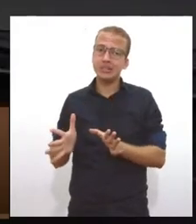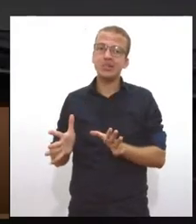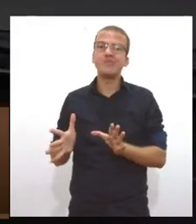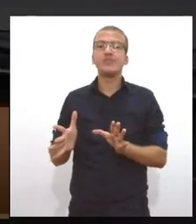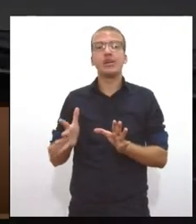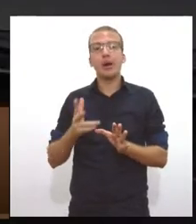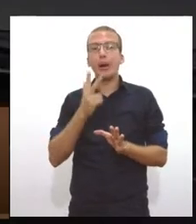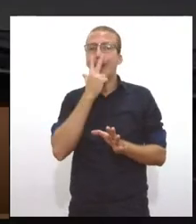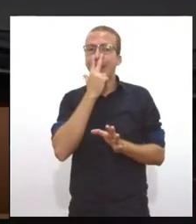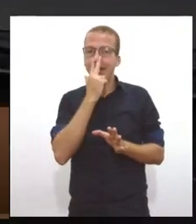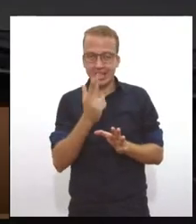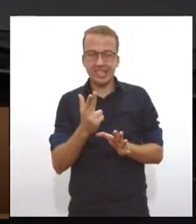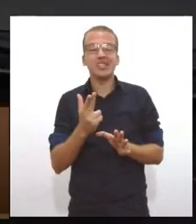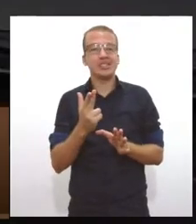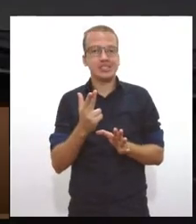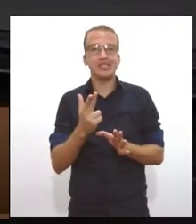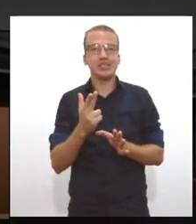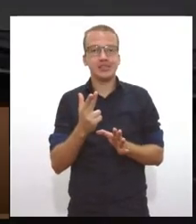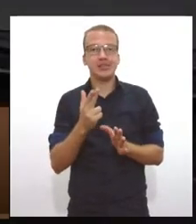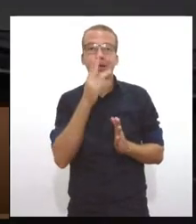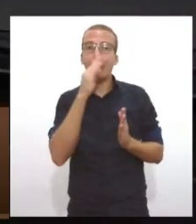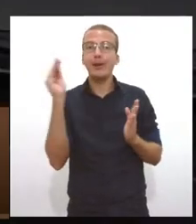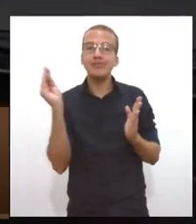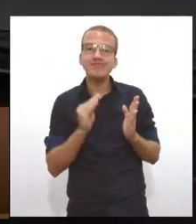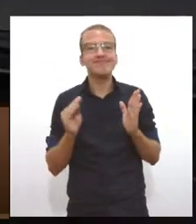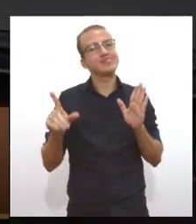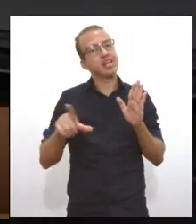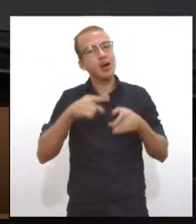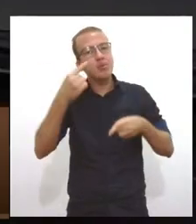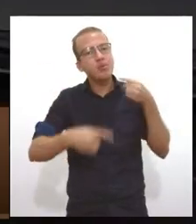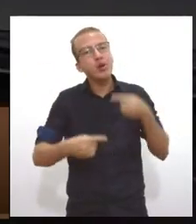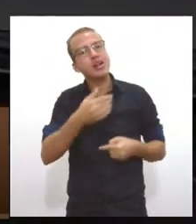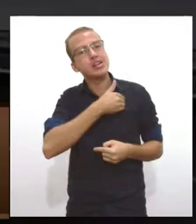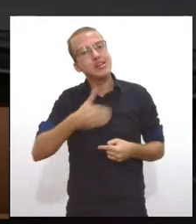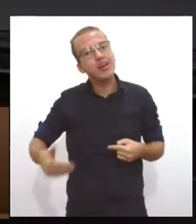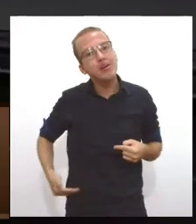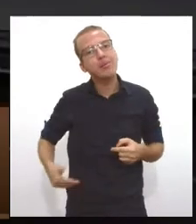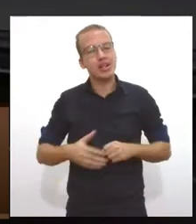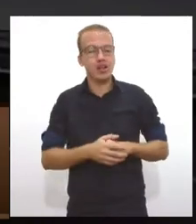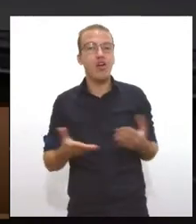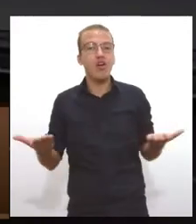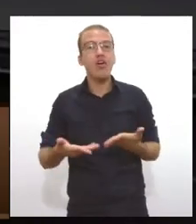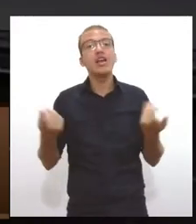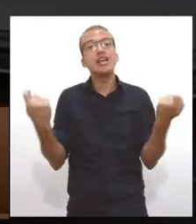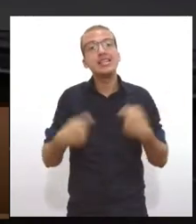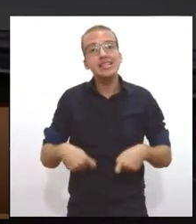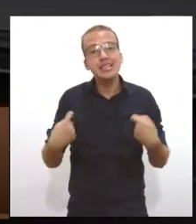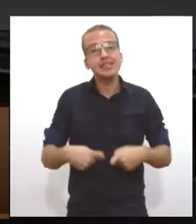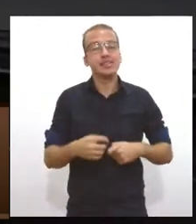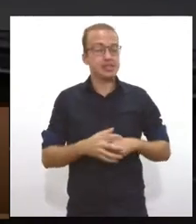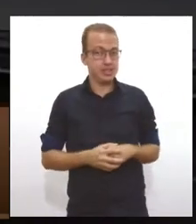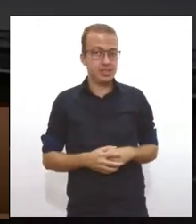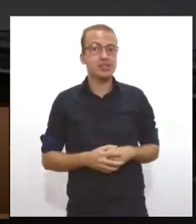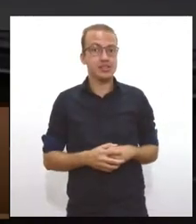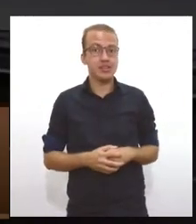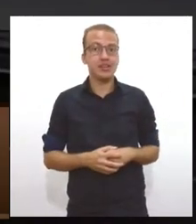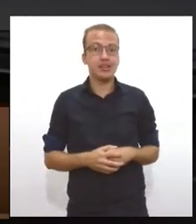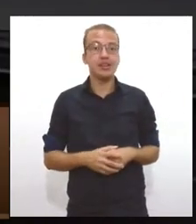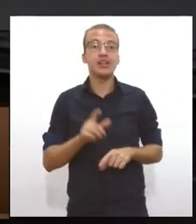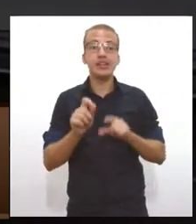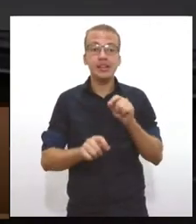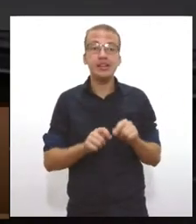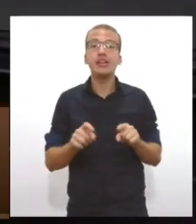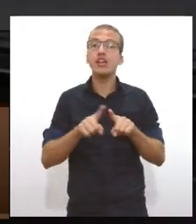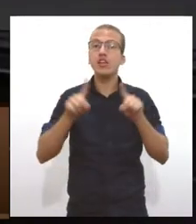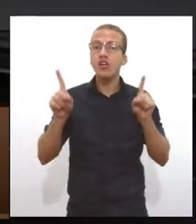ambiental, o subcateamento de órgãos, uma necessidade cada vez mais crescente de pessoas. Claro que a inteligência